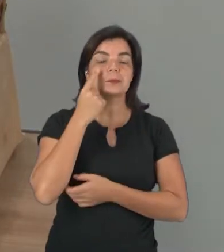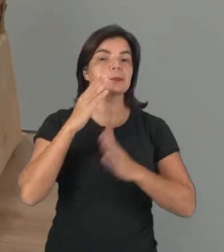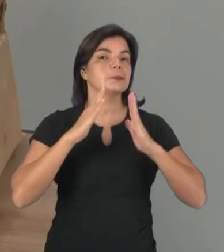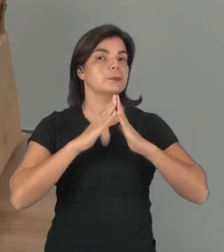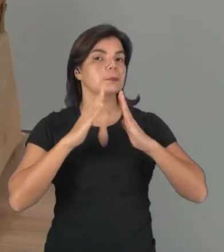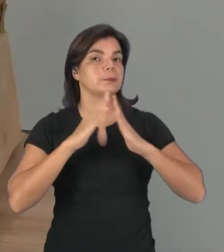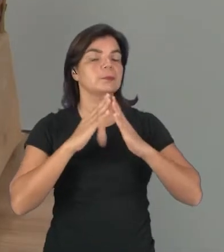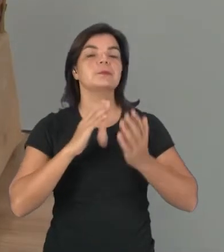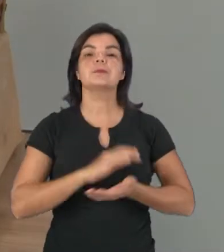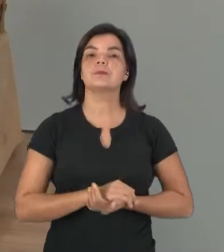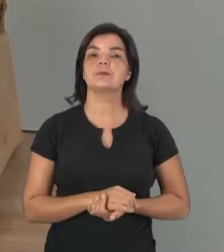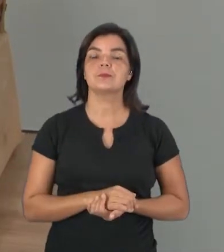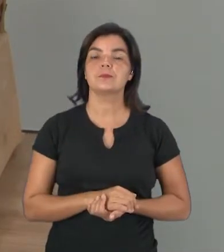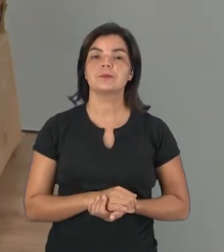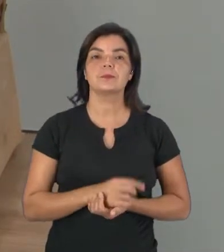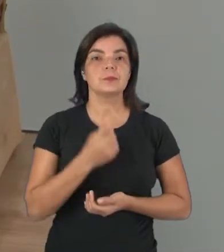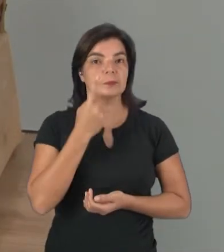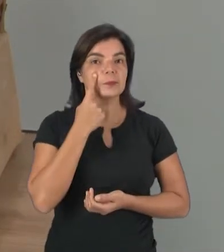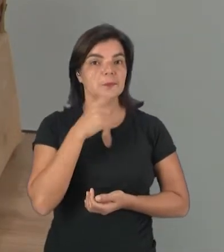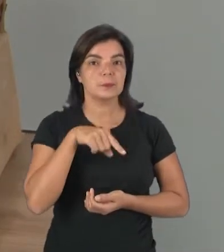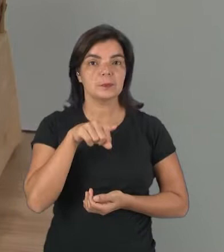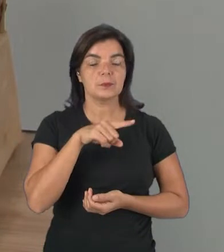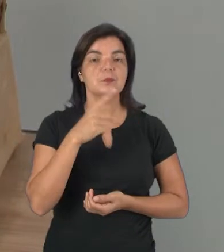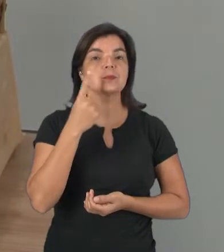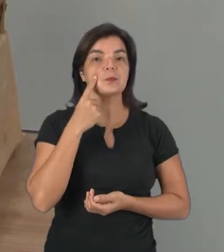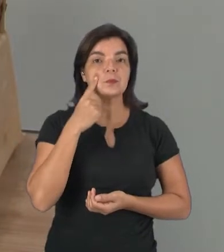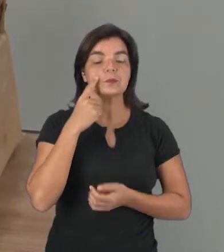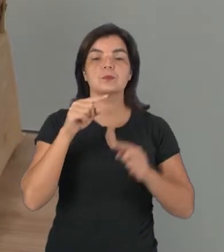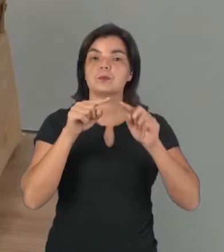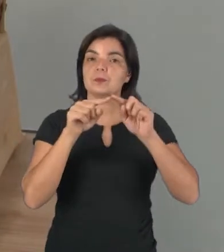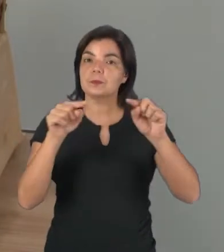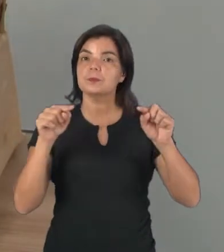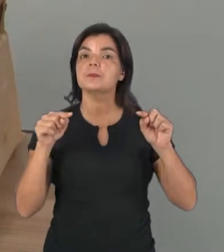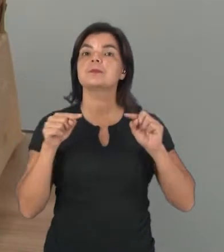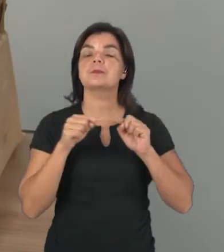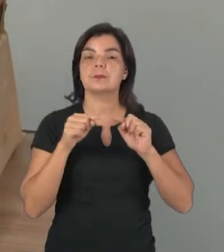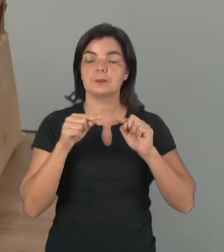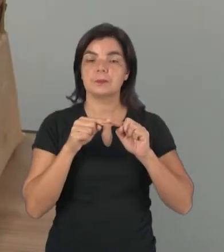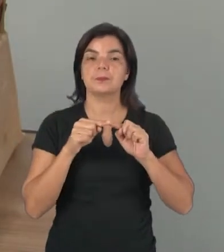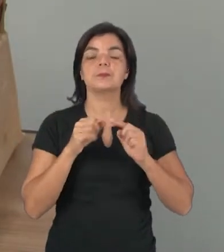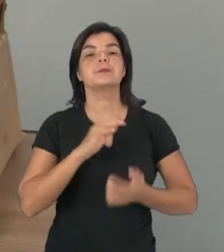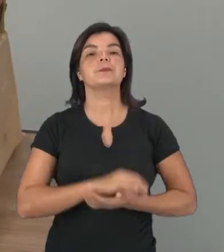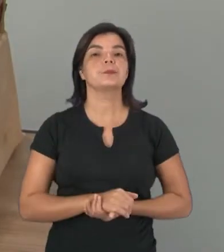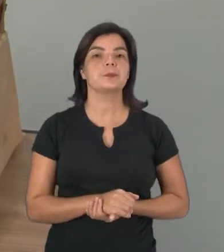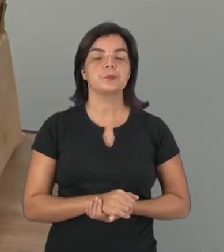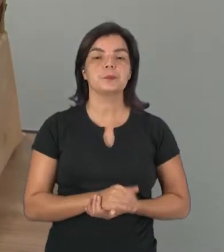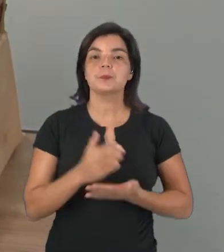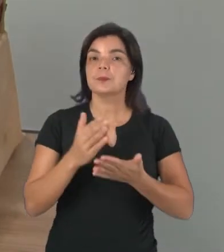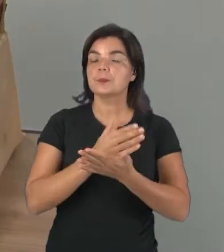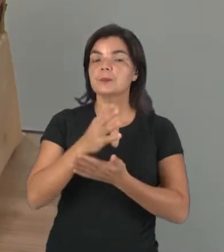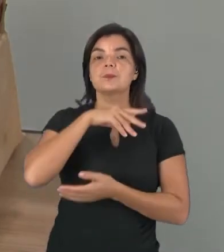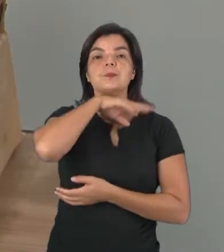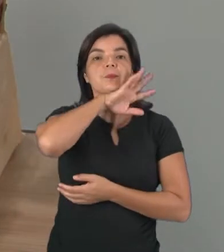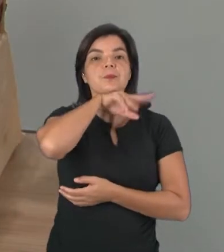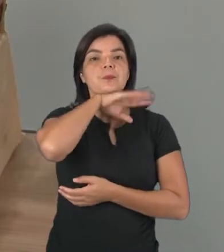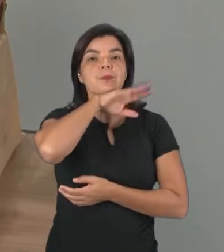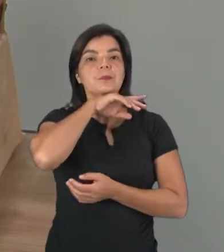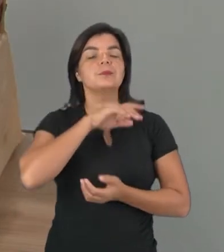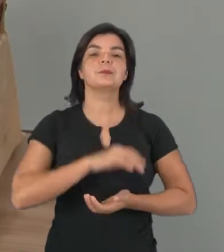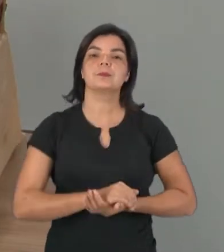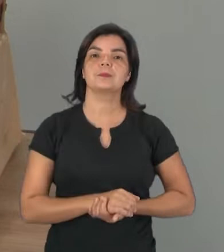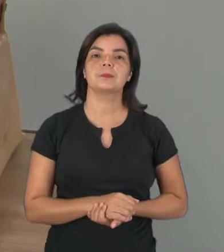casa. Então, estão observando? Aqui atrás tem um cercadinho onde aparece mais alguns animais,